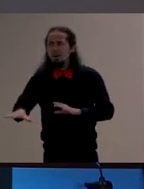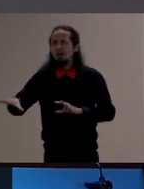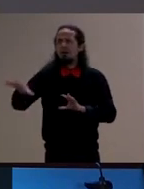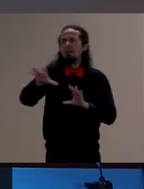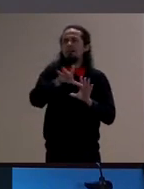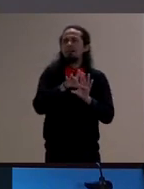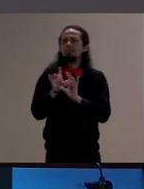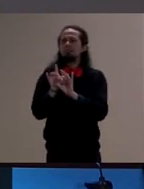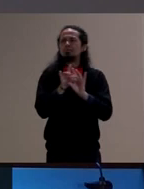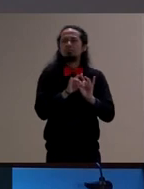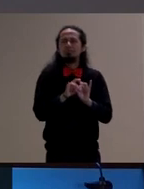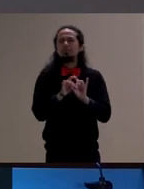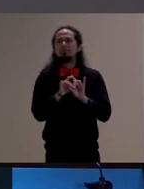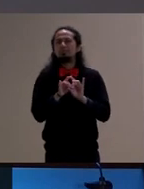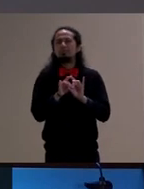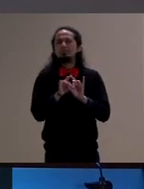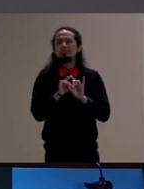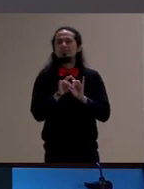brincadeira